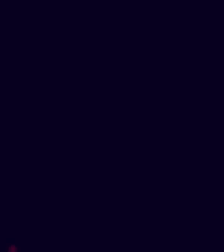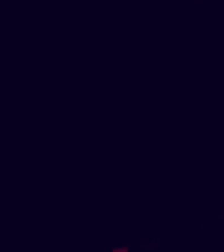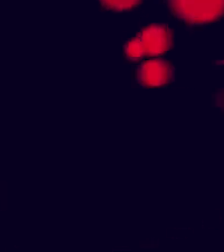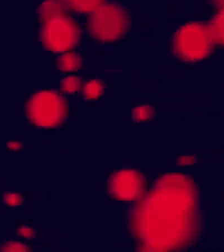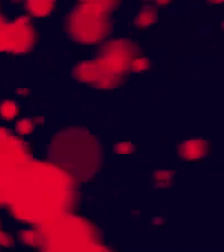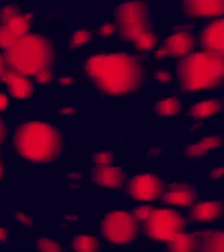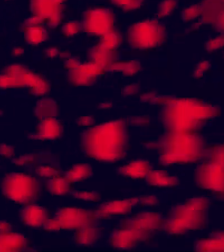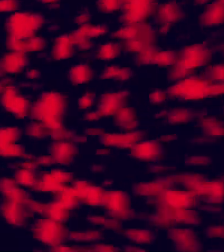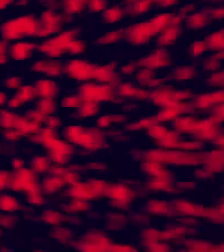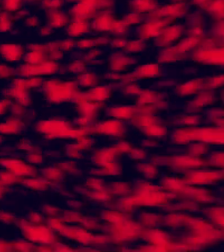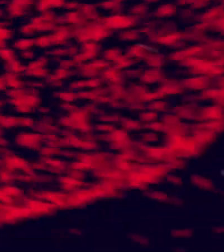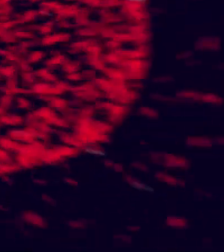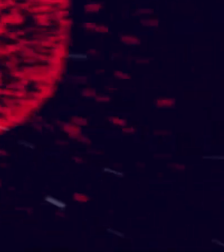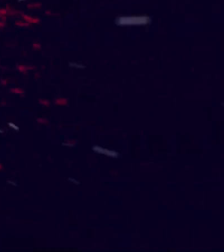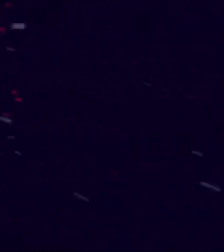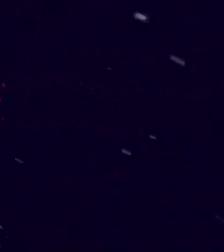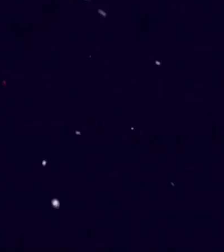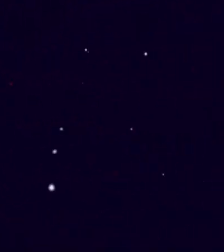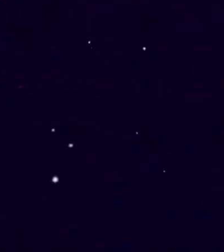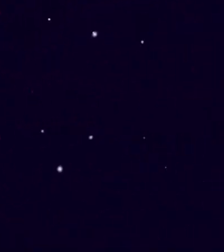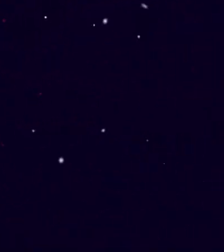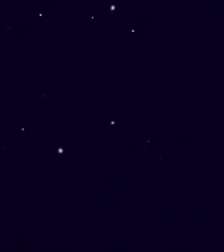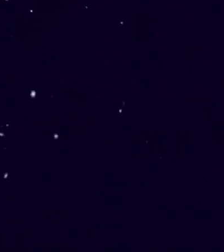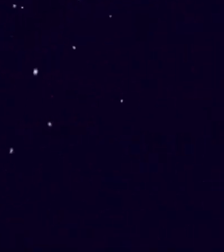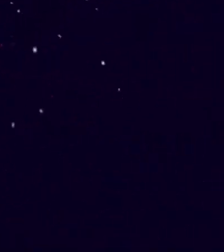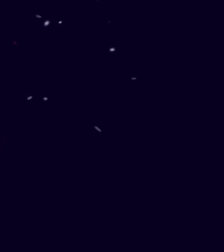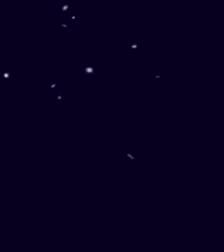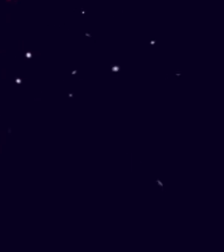Deus. Deus. Foda-se